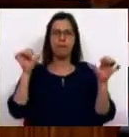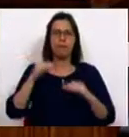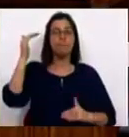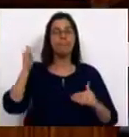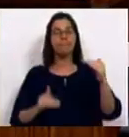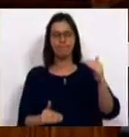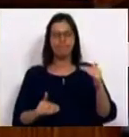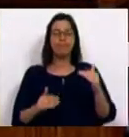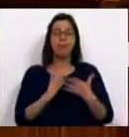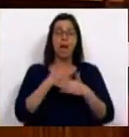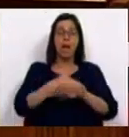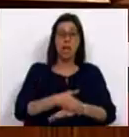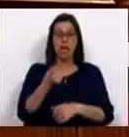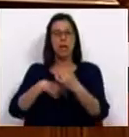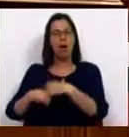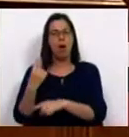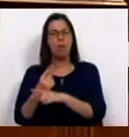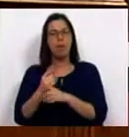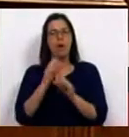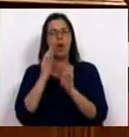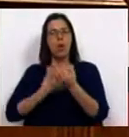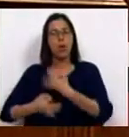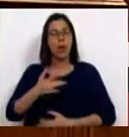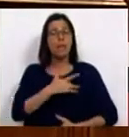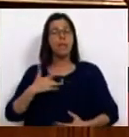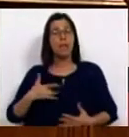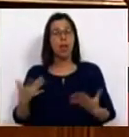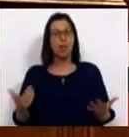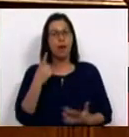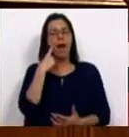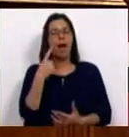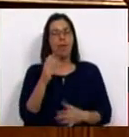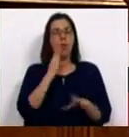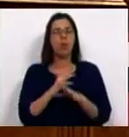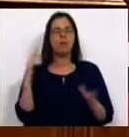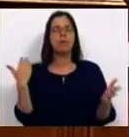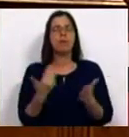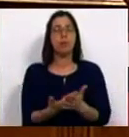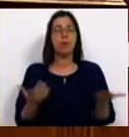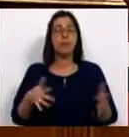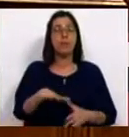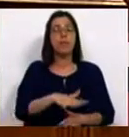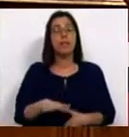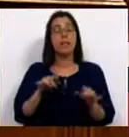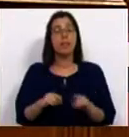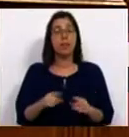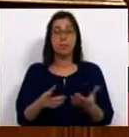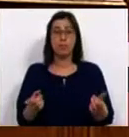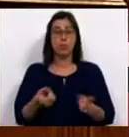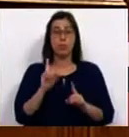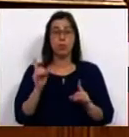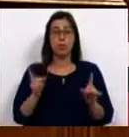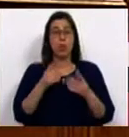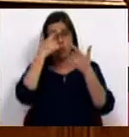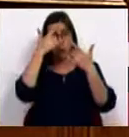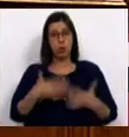das desigualdades, não só no acesso, mas também na prestação de cuidados de saúde que se verificaram nos últimos anos. Esta situação, não constituindo